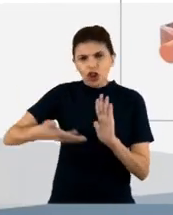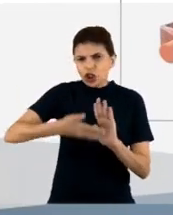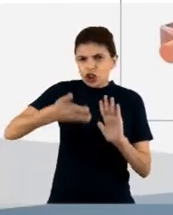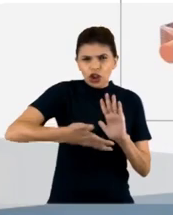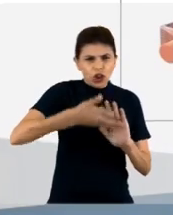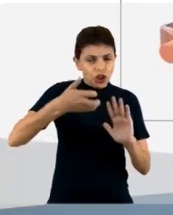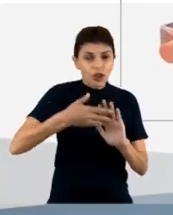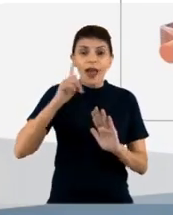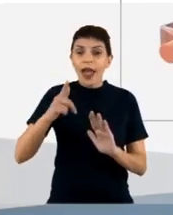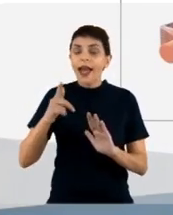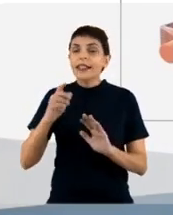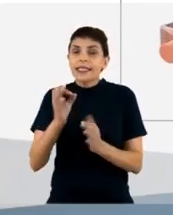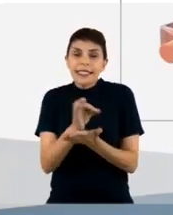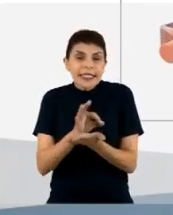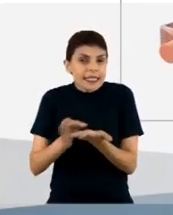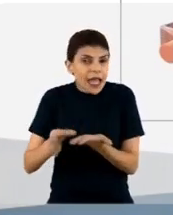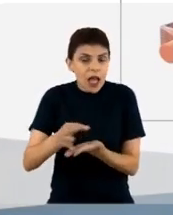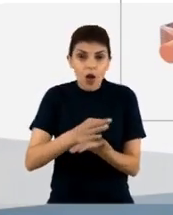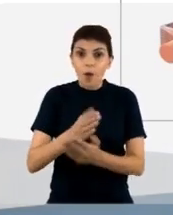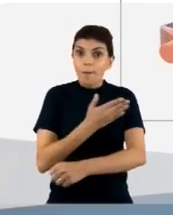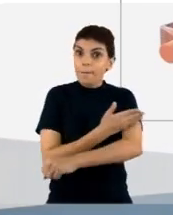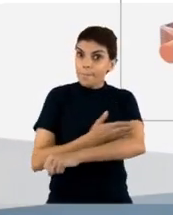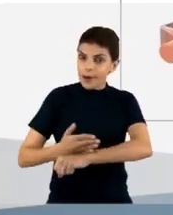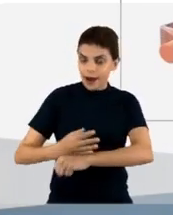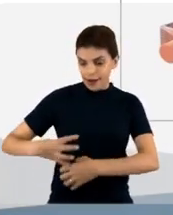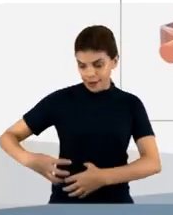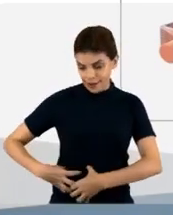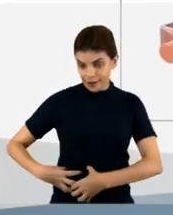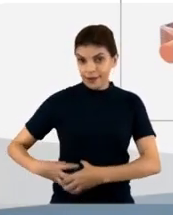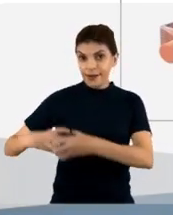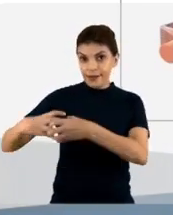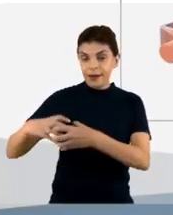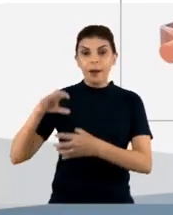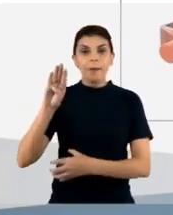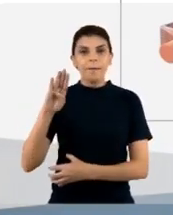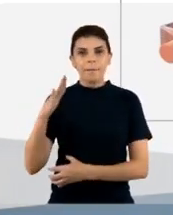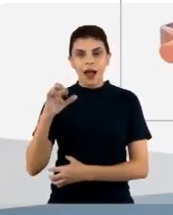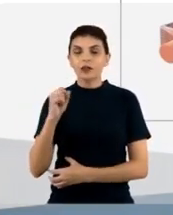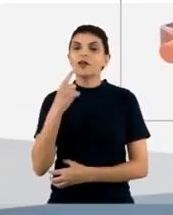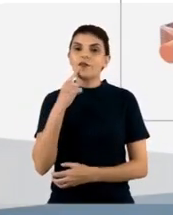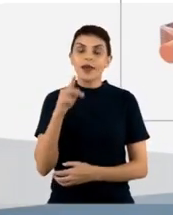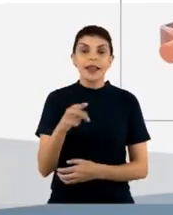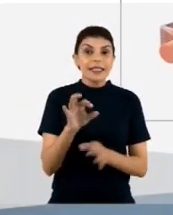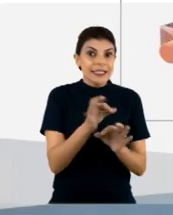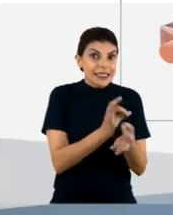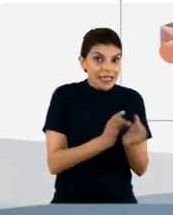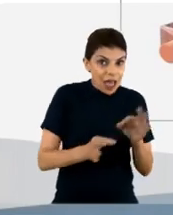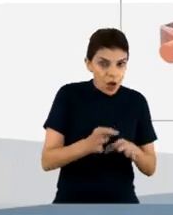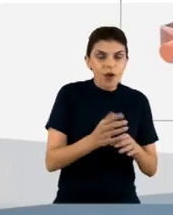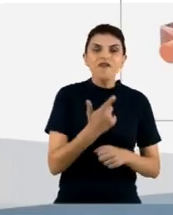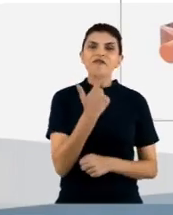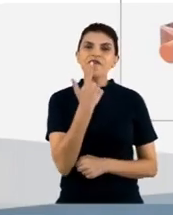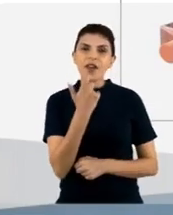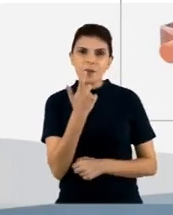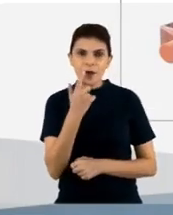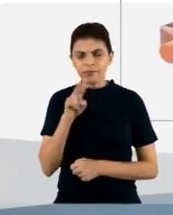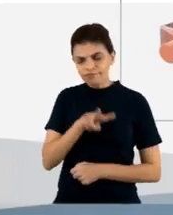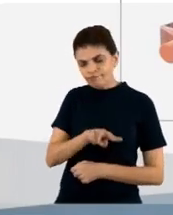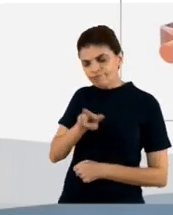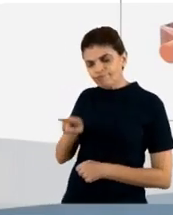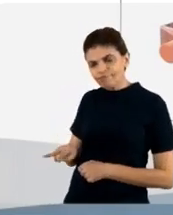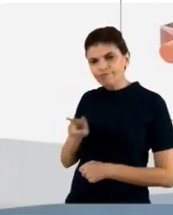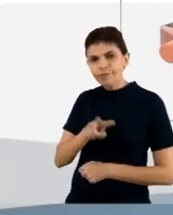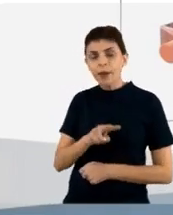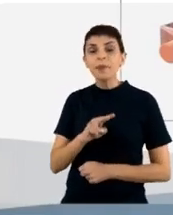as células brancas do baço desse animal, lisamos as células vermelhas e nós fazemos uma